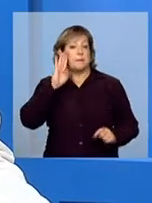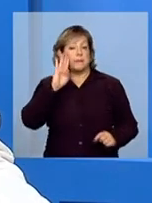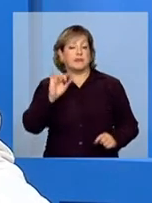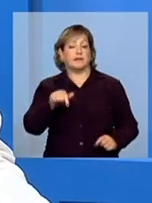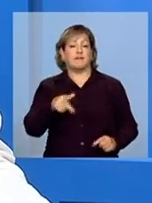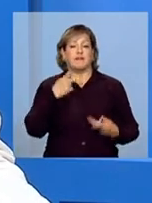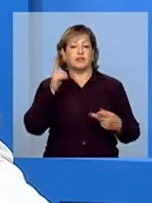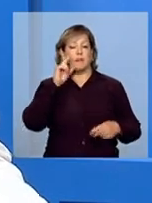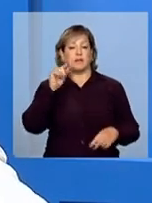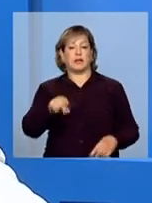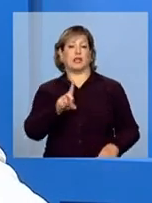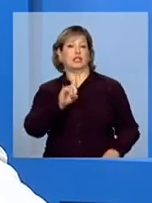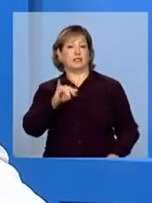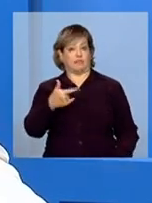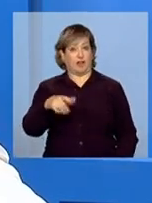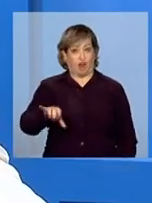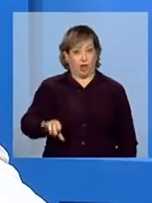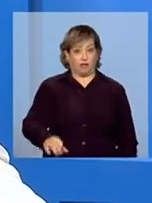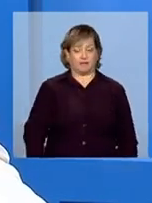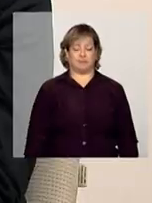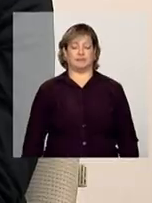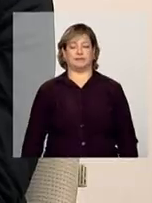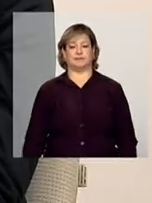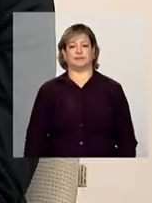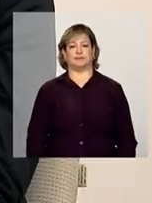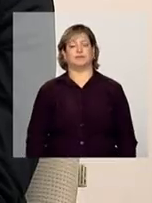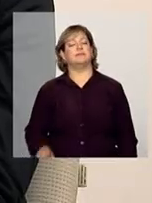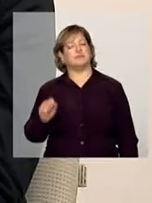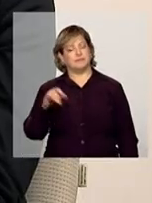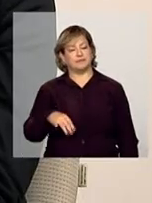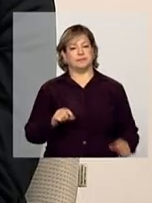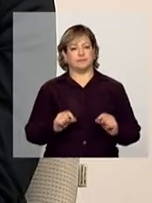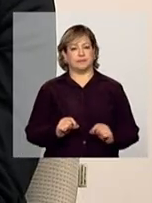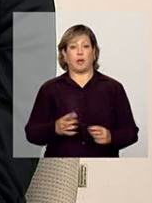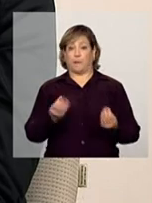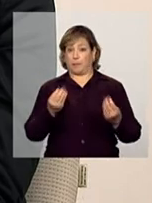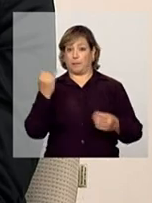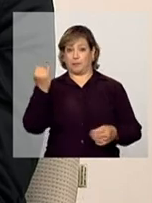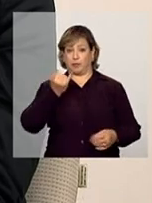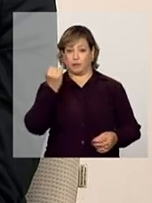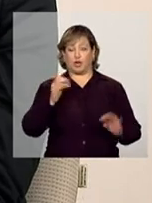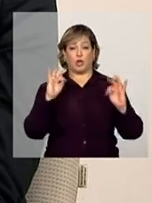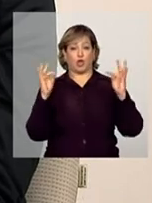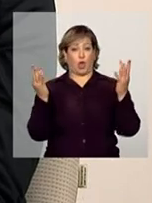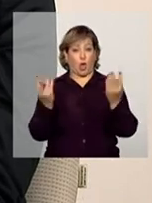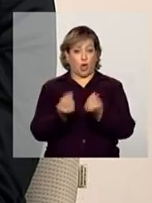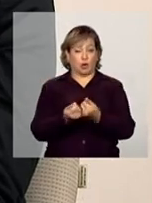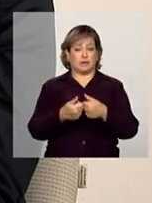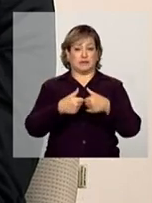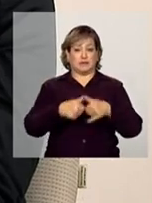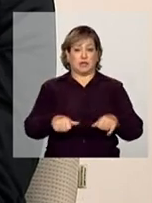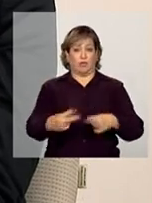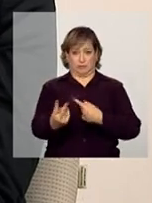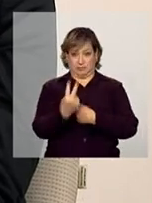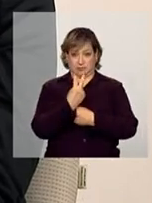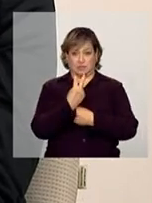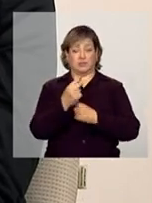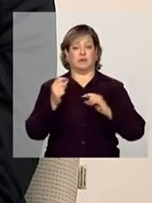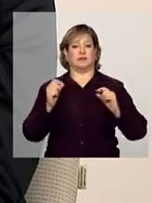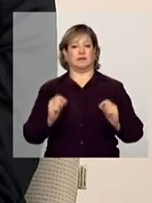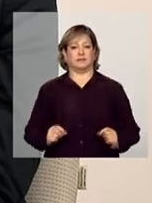enfatizando essa data do dia 29, né? Sim. Então, é muito importante que todos que estão nos assistindo